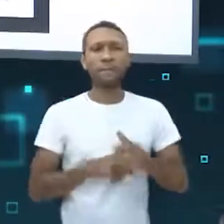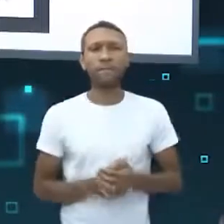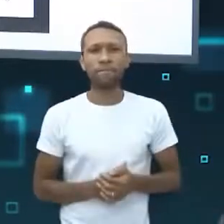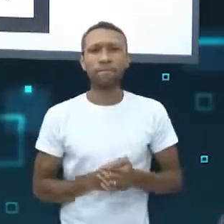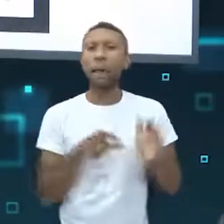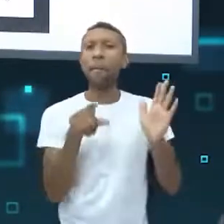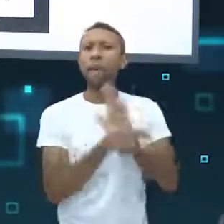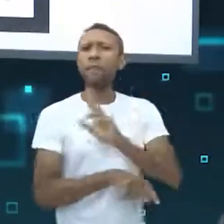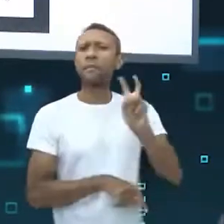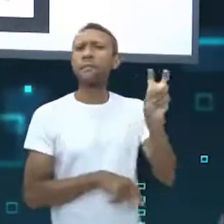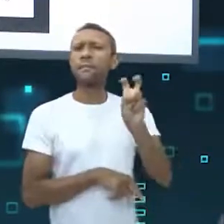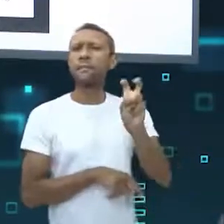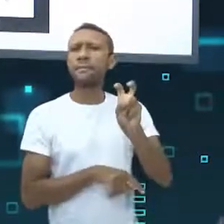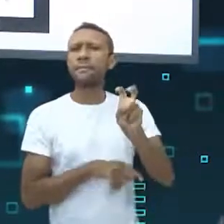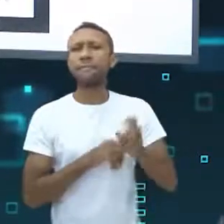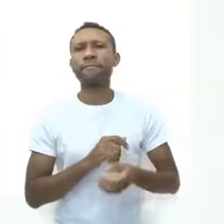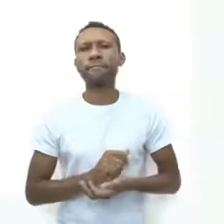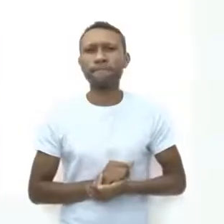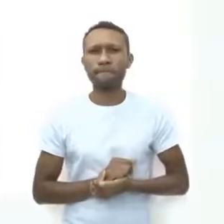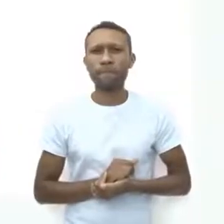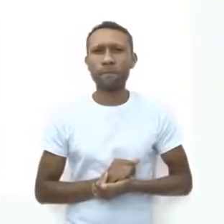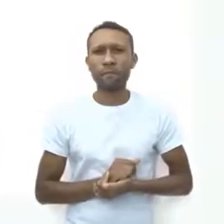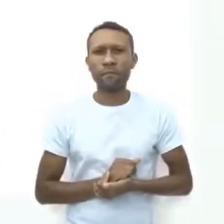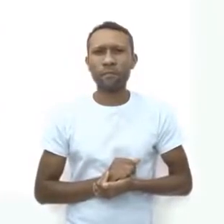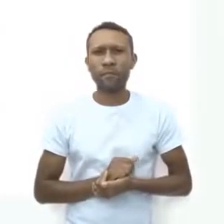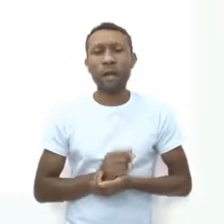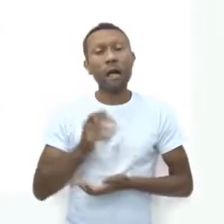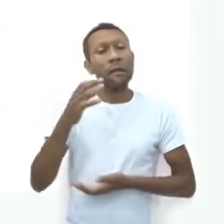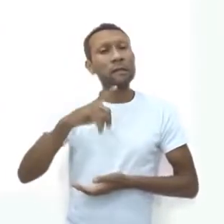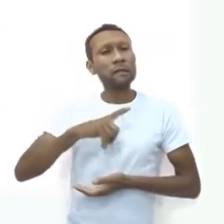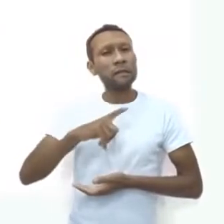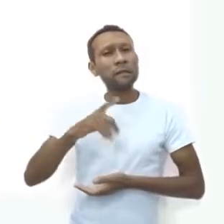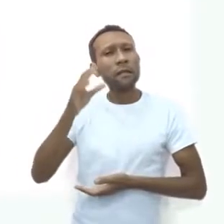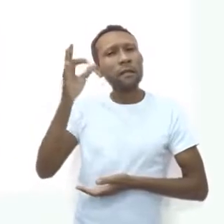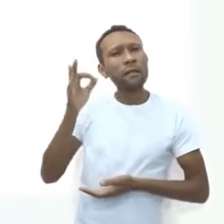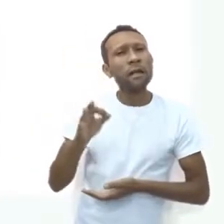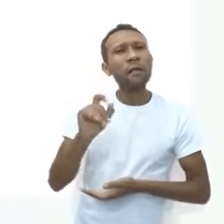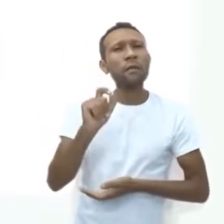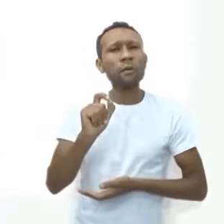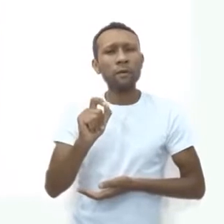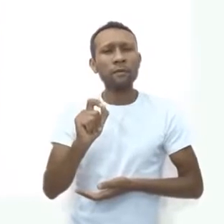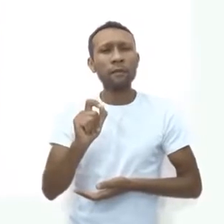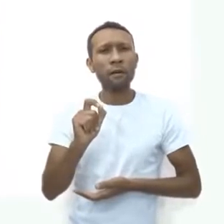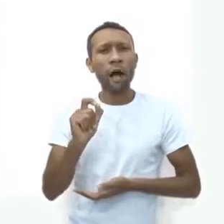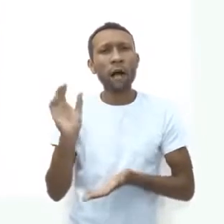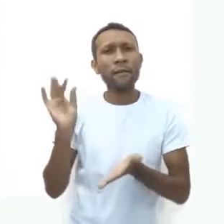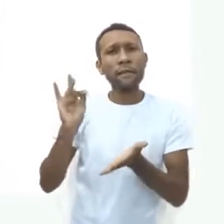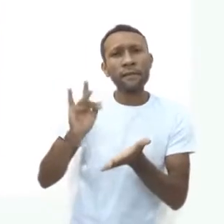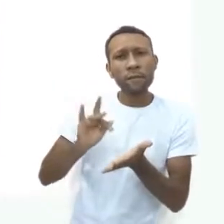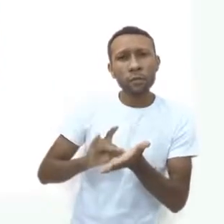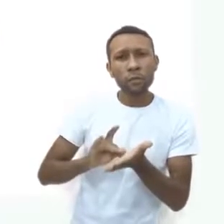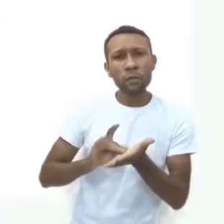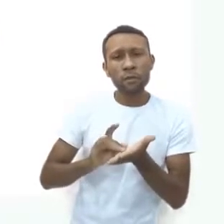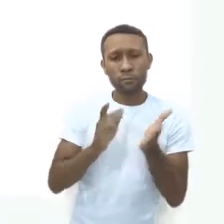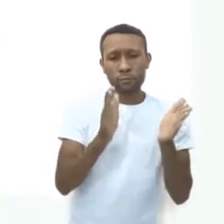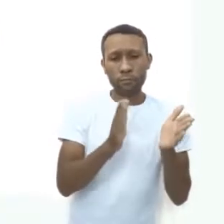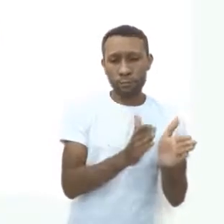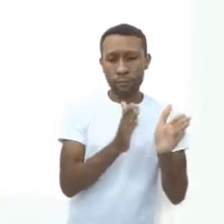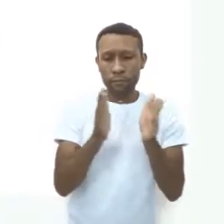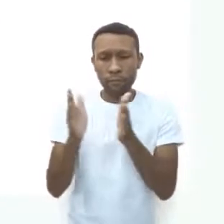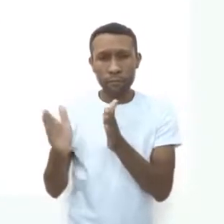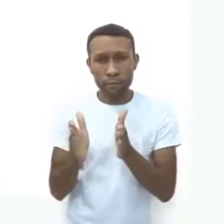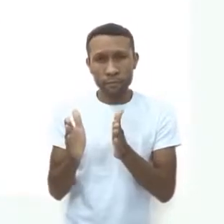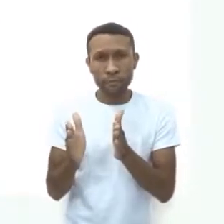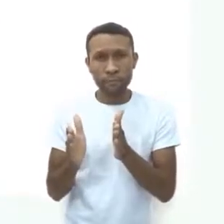Pergunta 5. A autenticação em dois fatores ou confirmação em duas etapas